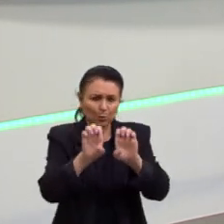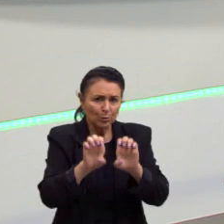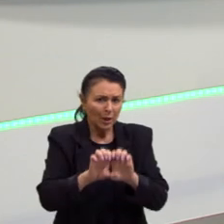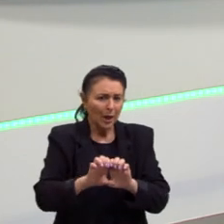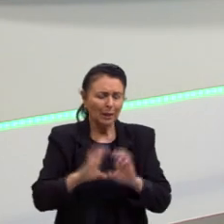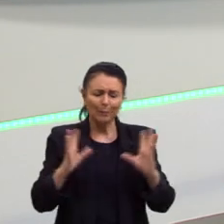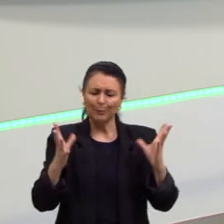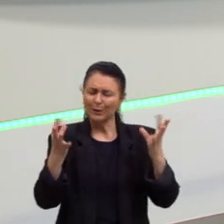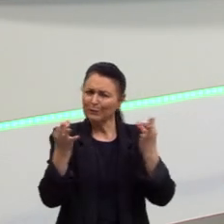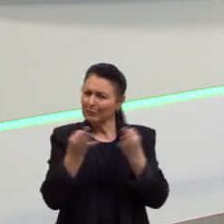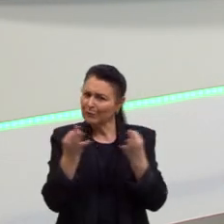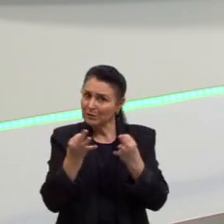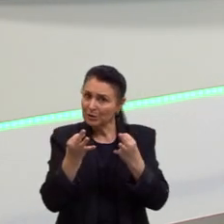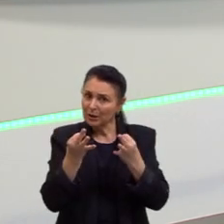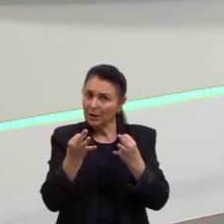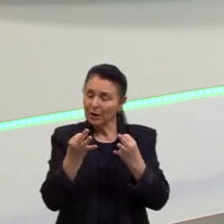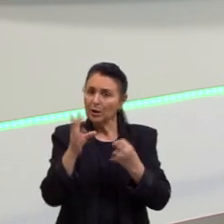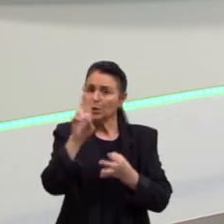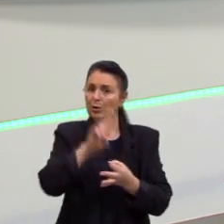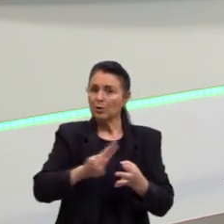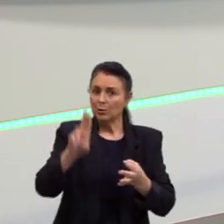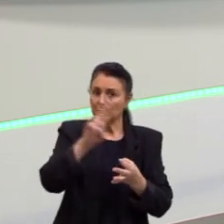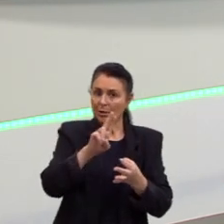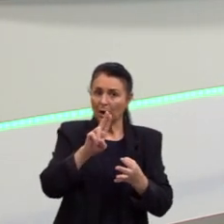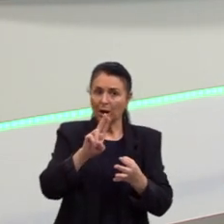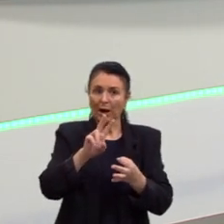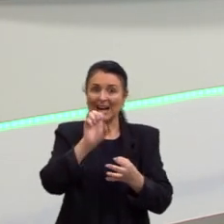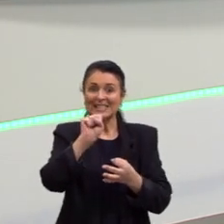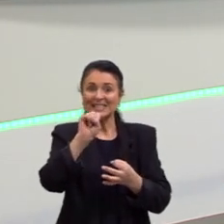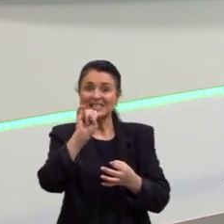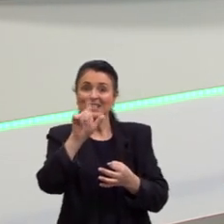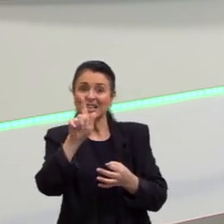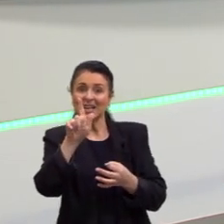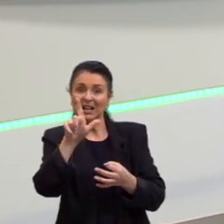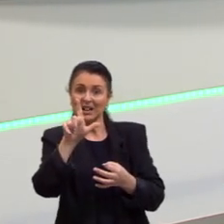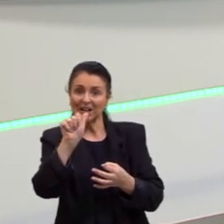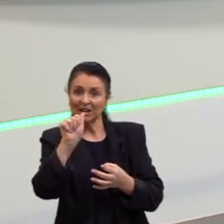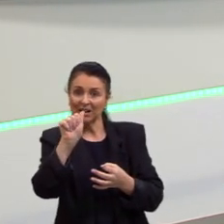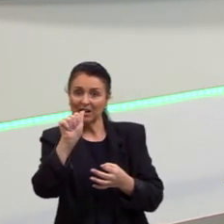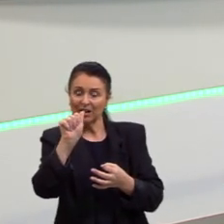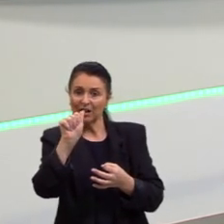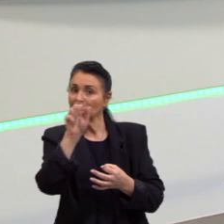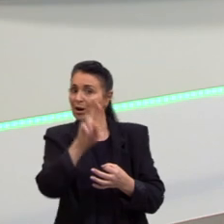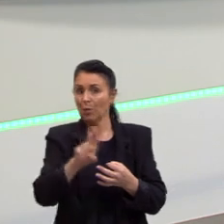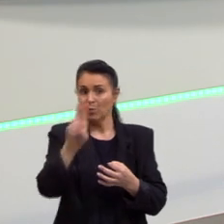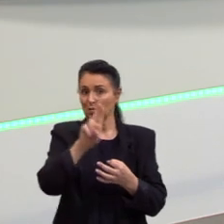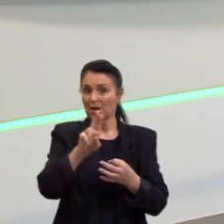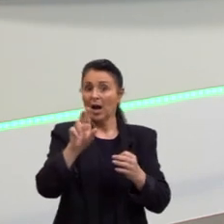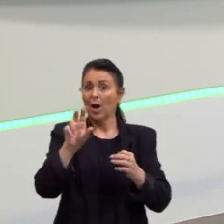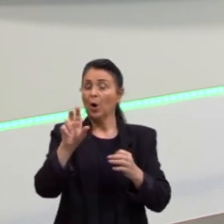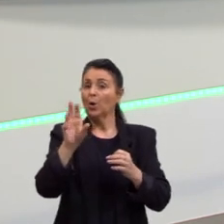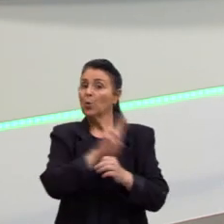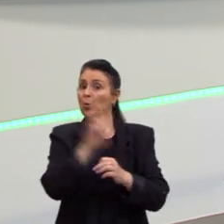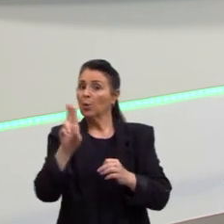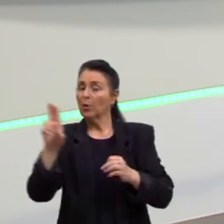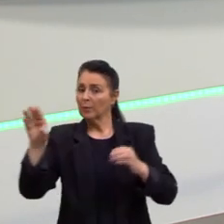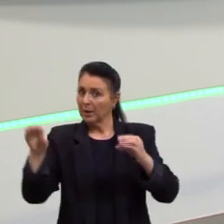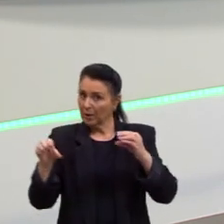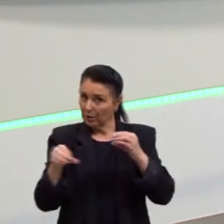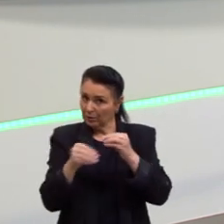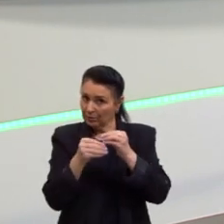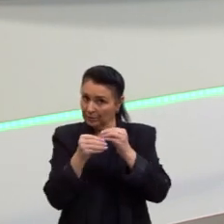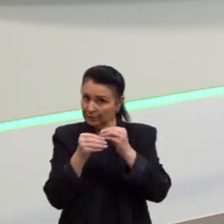bem pensada e colocar lá a sigla sem o nome, talvez tu perca por isso. Então, na dúvida,